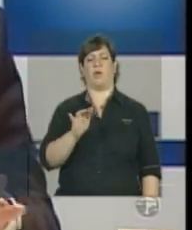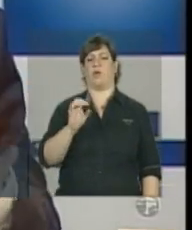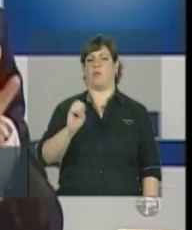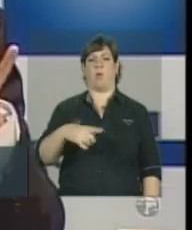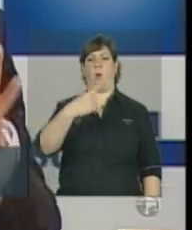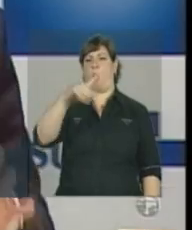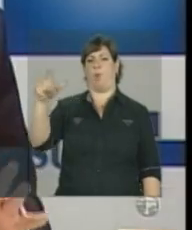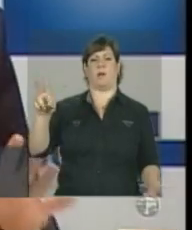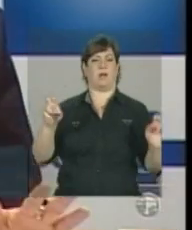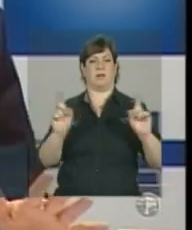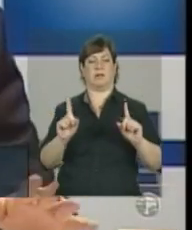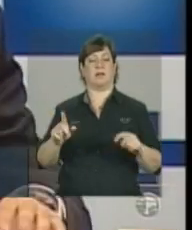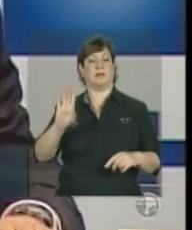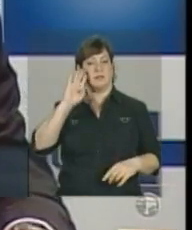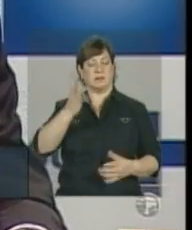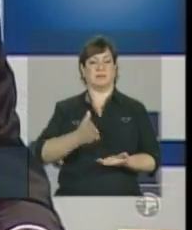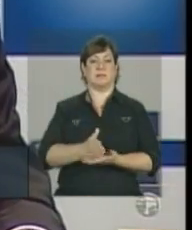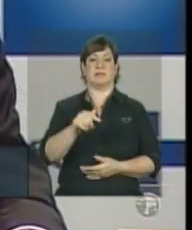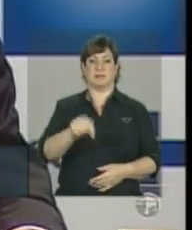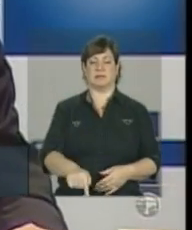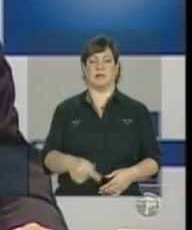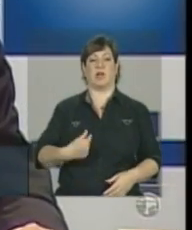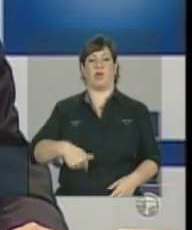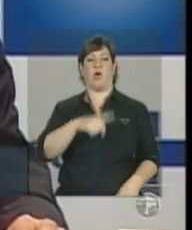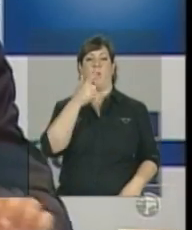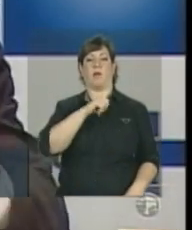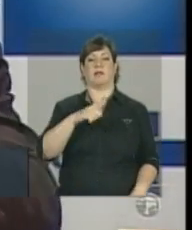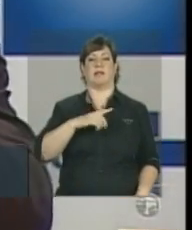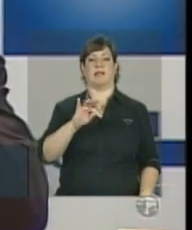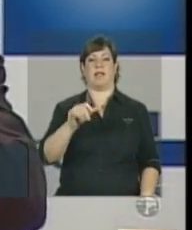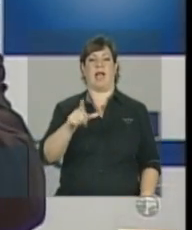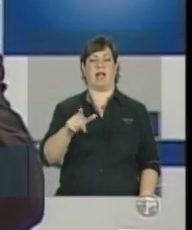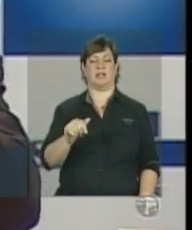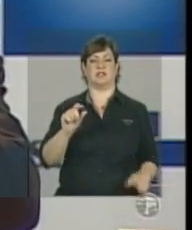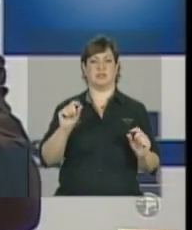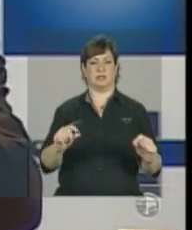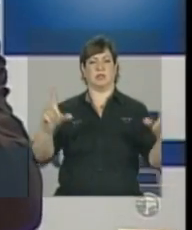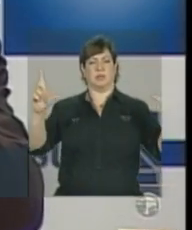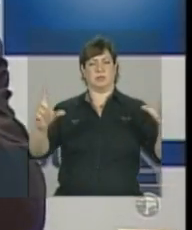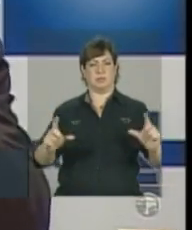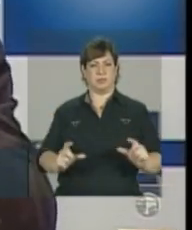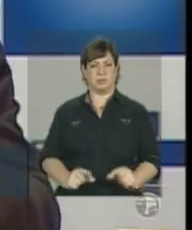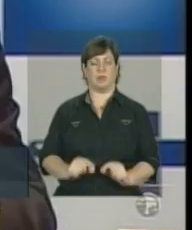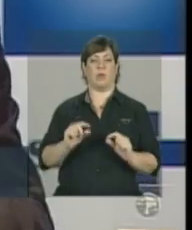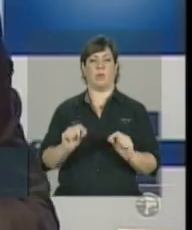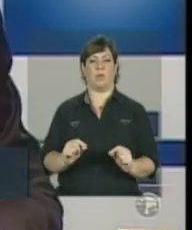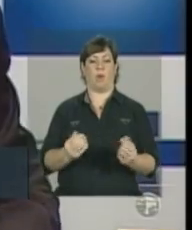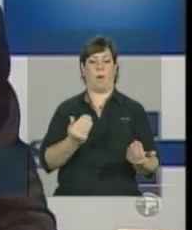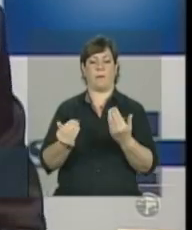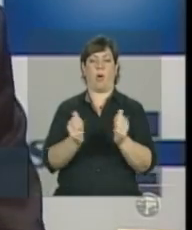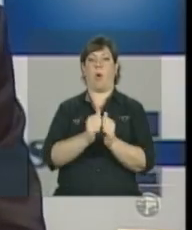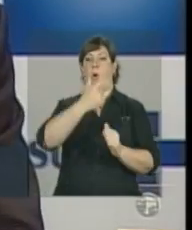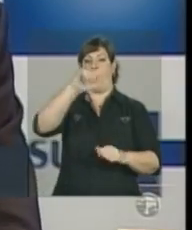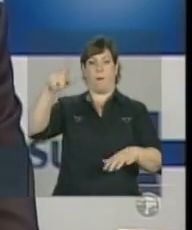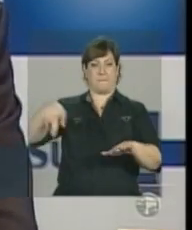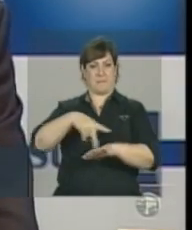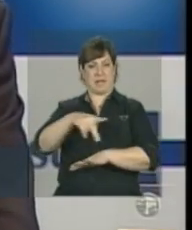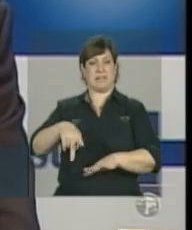questões, foi decisivo para que a gente tenha uma taxa de resistência muito menor do que outros países,